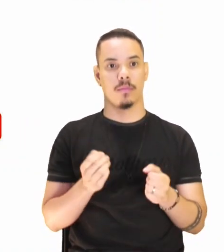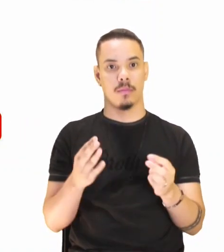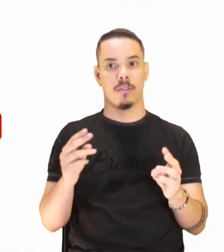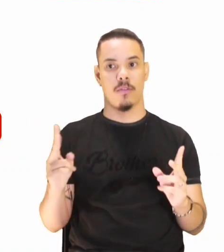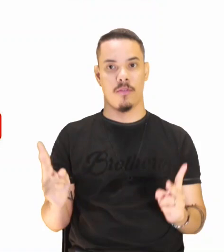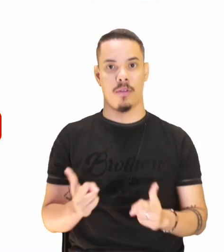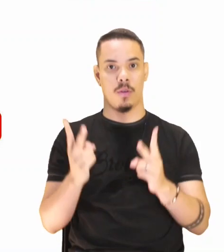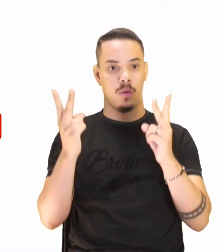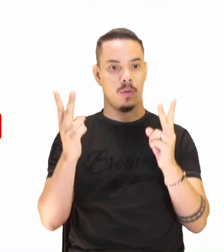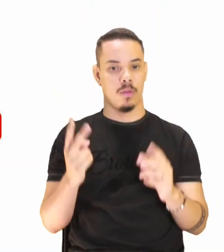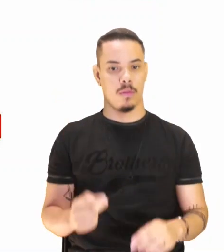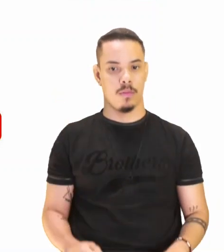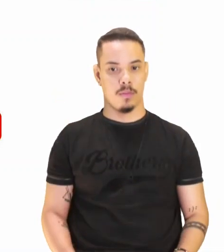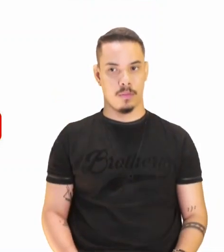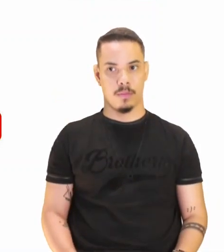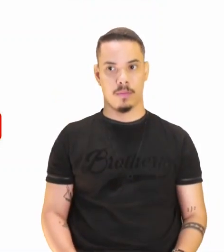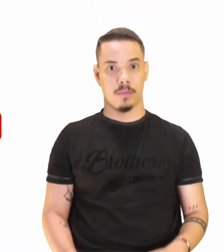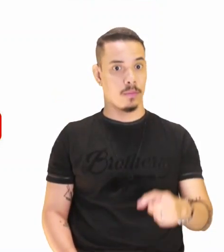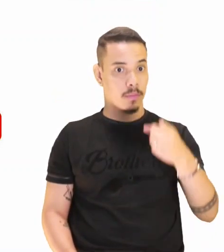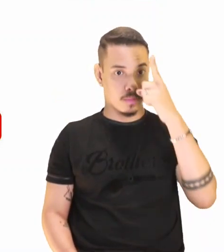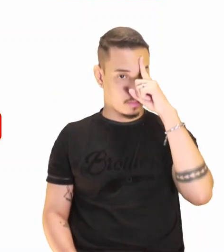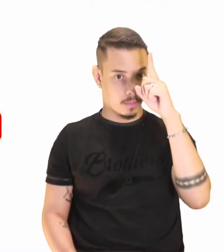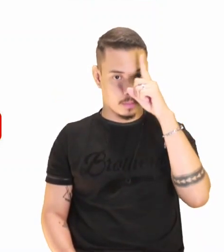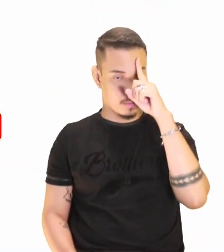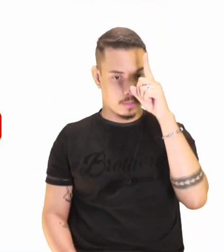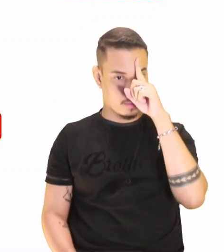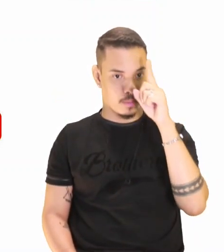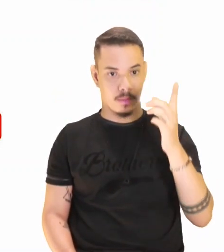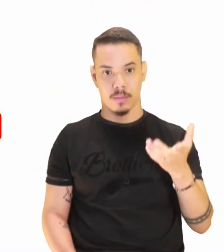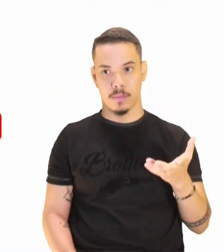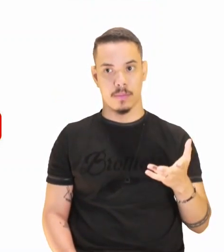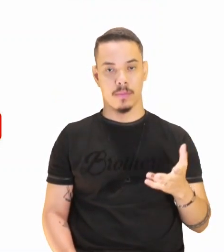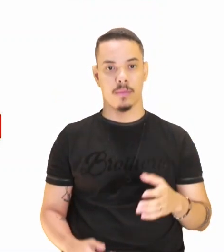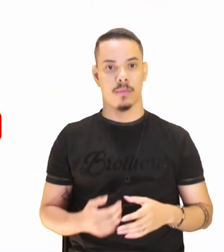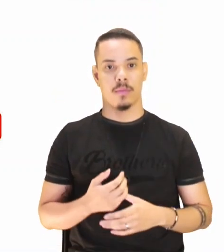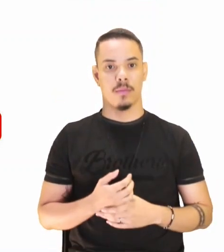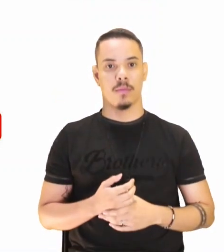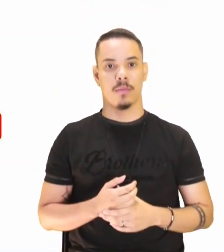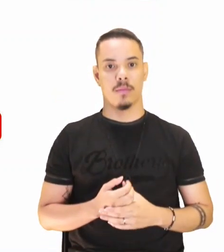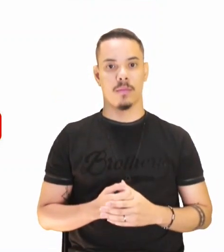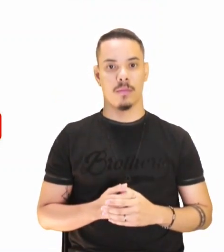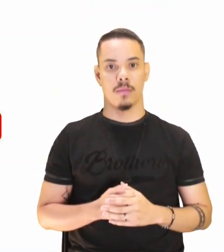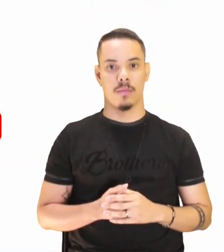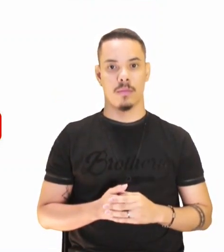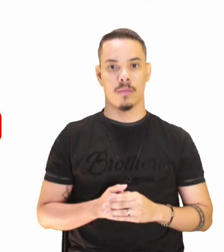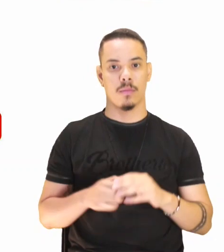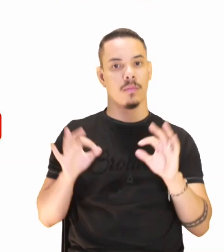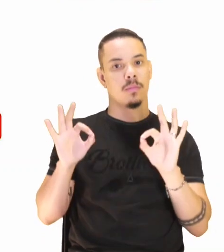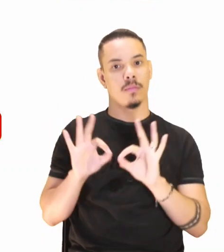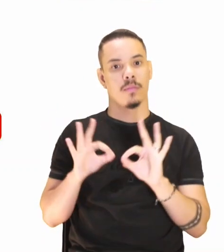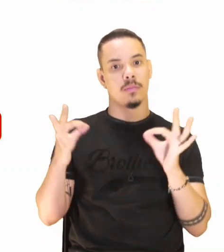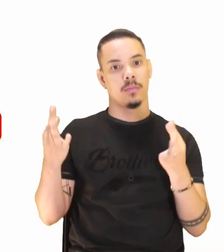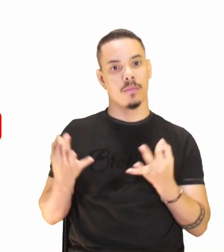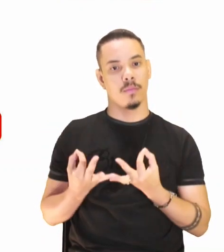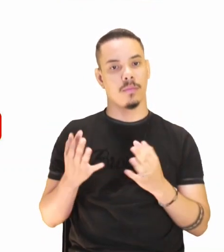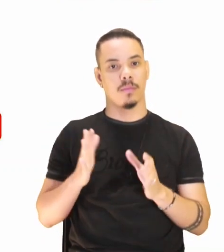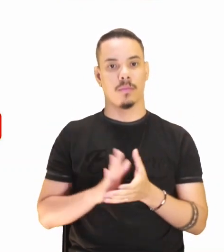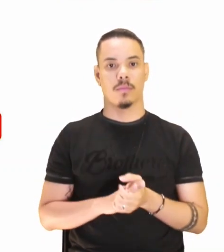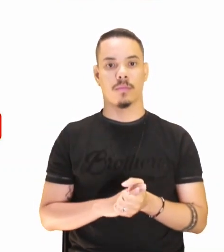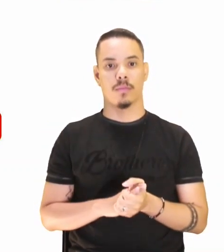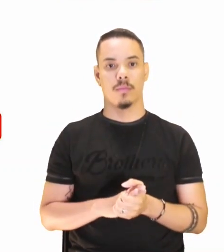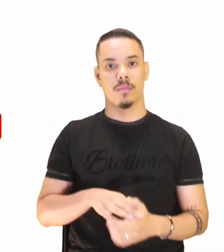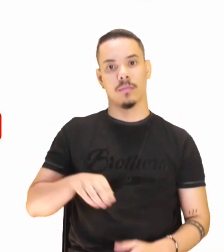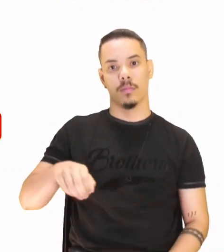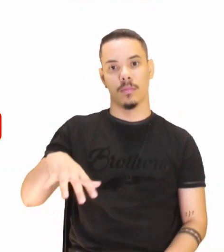cotidiano. Como assim o cotidiano no dia a dia? Veja aqui, ó. Uma família. Um